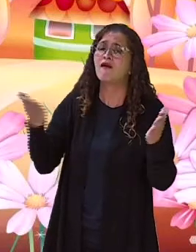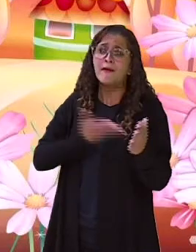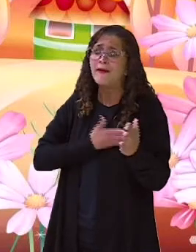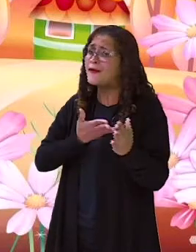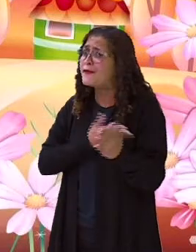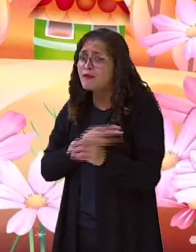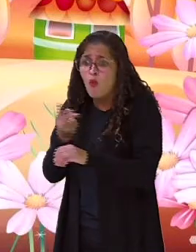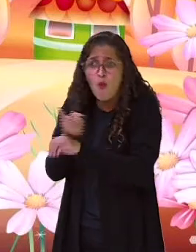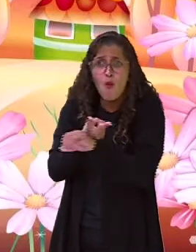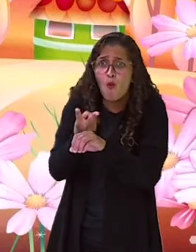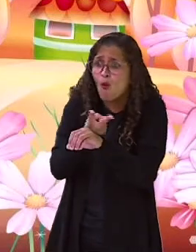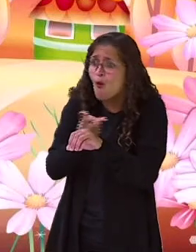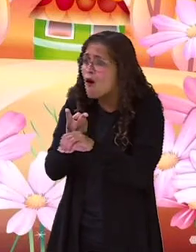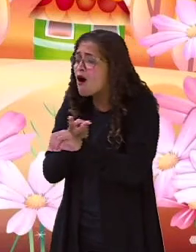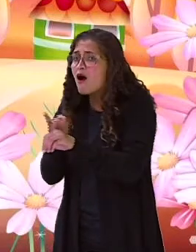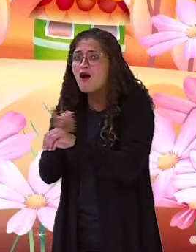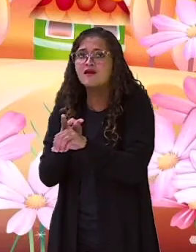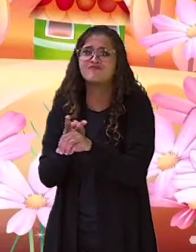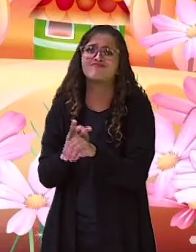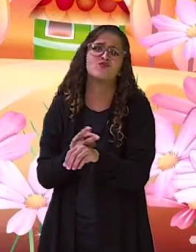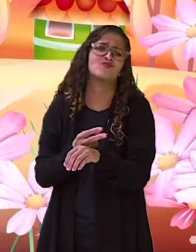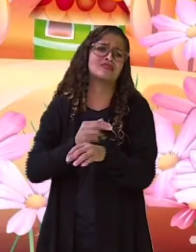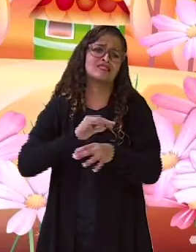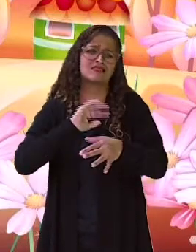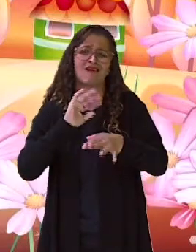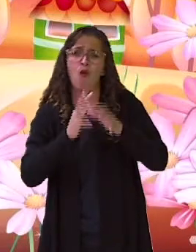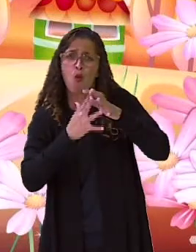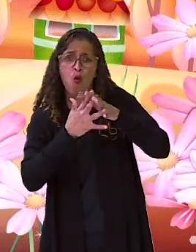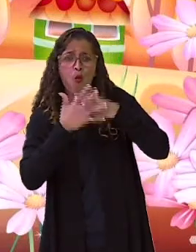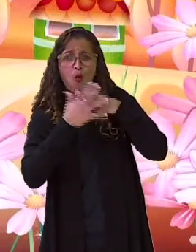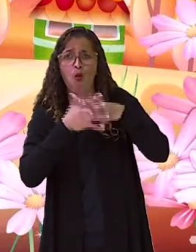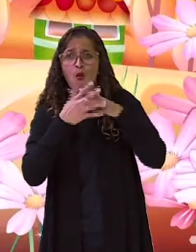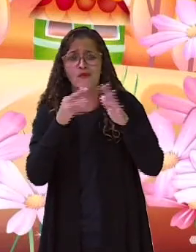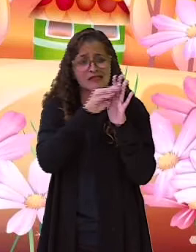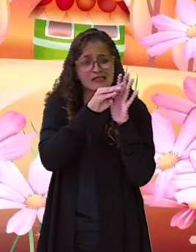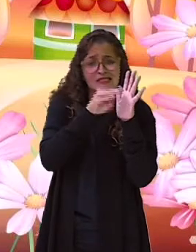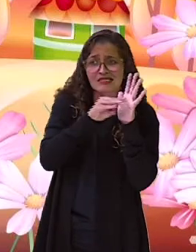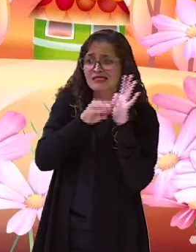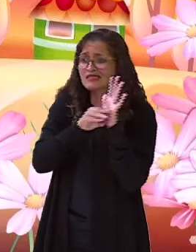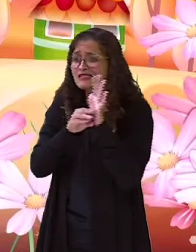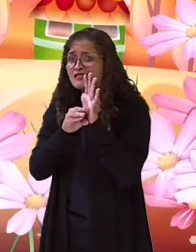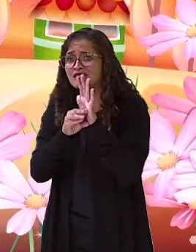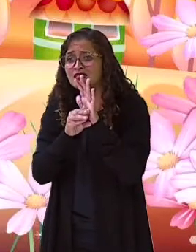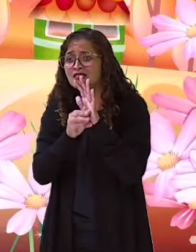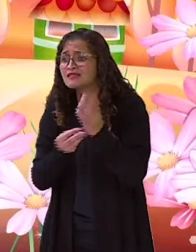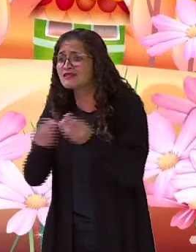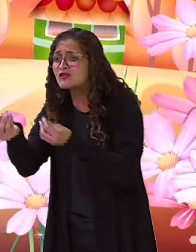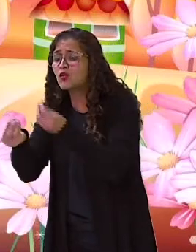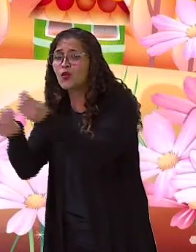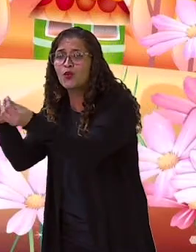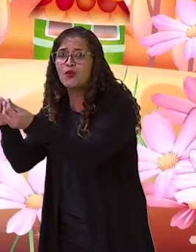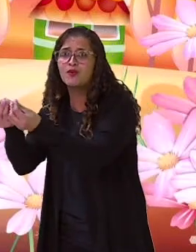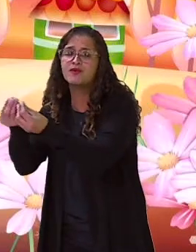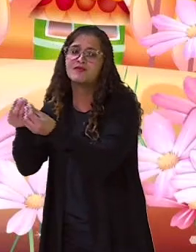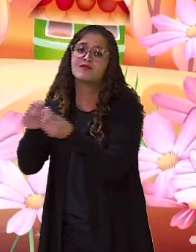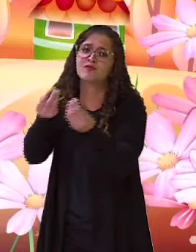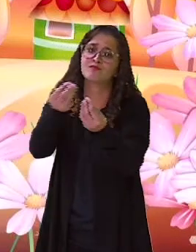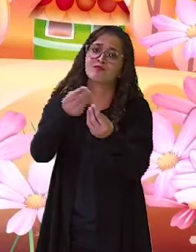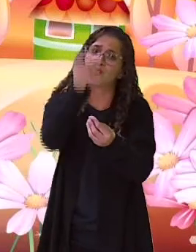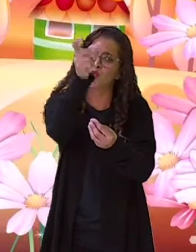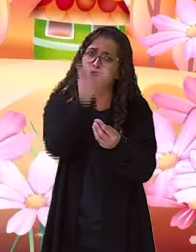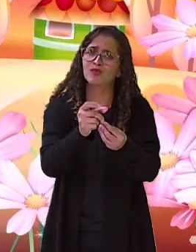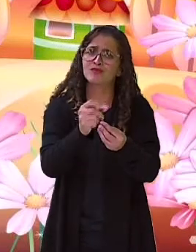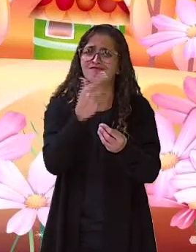Fiz uma atrapalhada com os pedidos e entreguei a mercadoria para a pessoa errada. Eis aqui o seu troco,